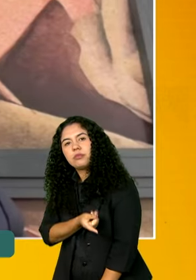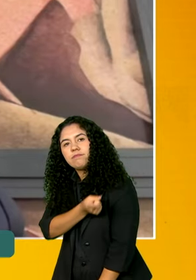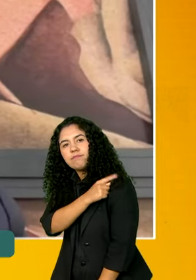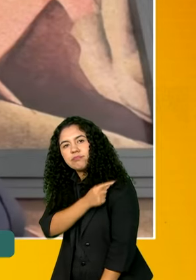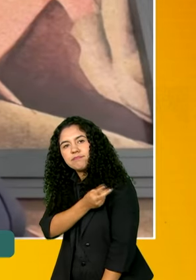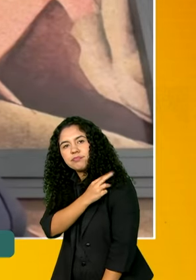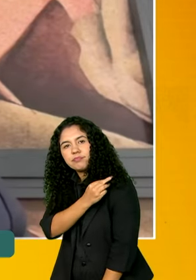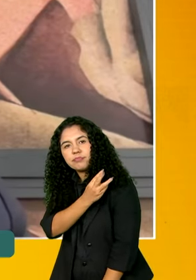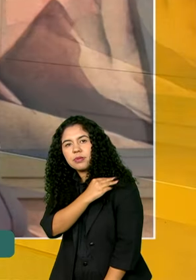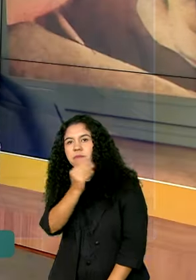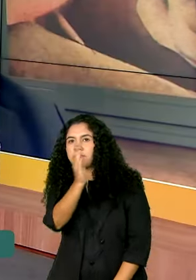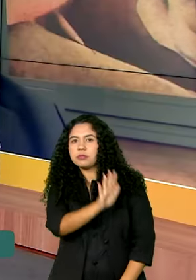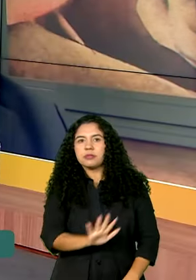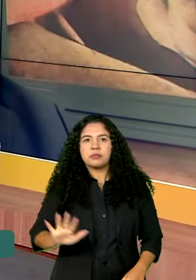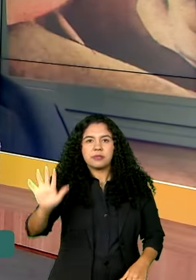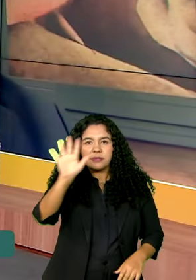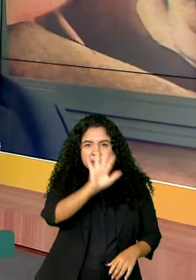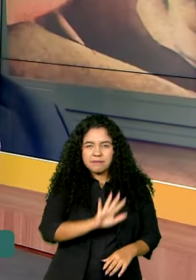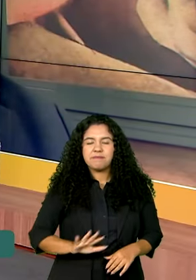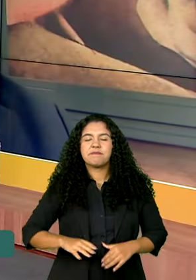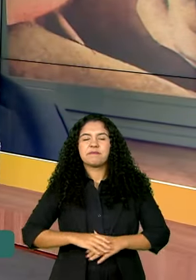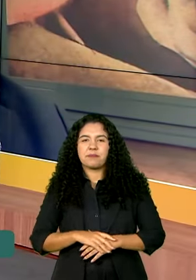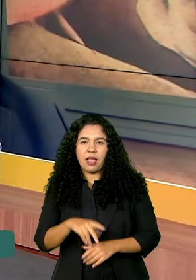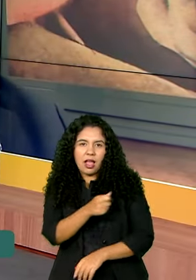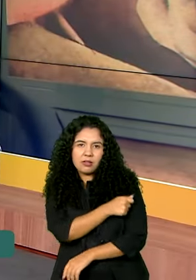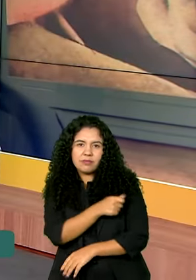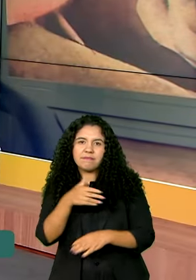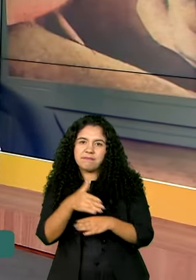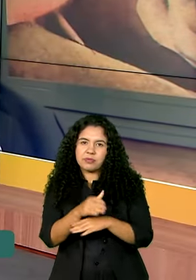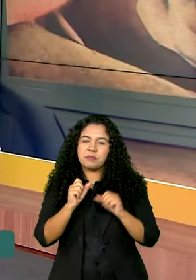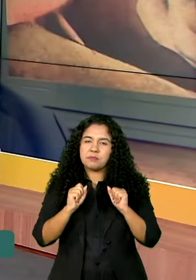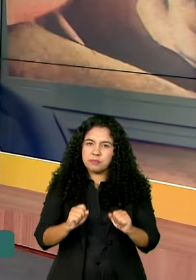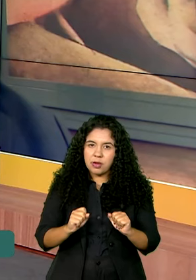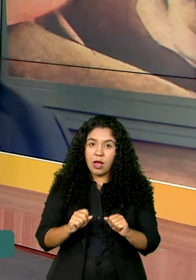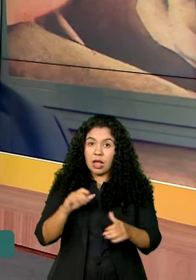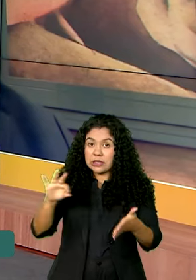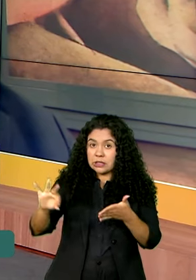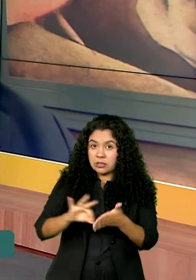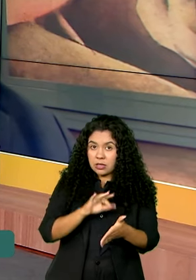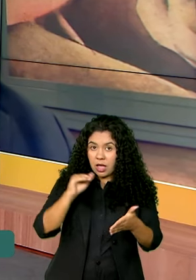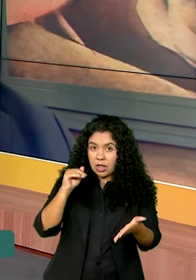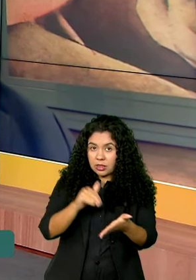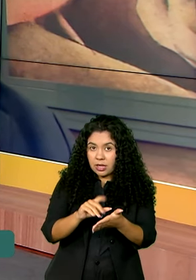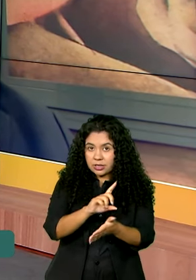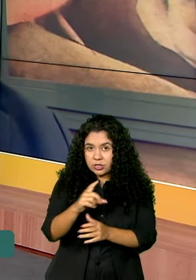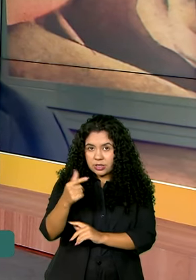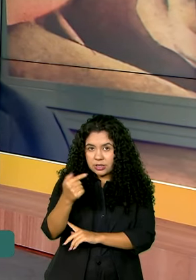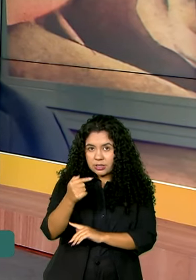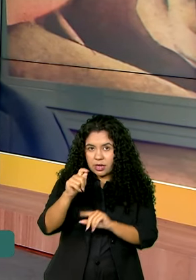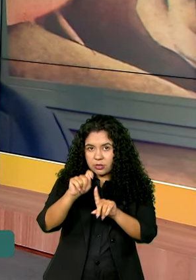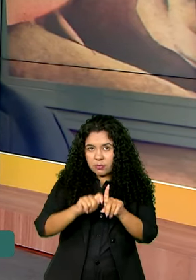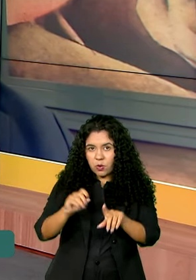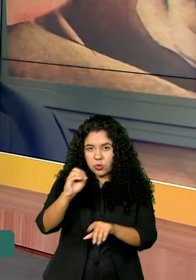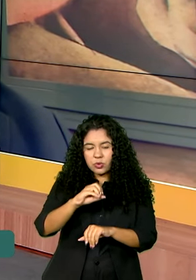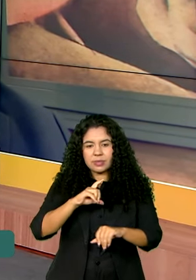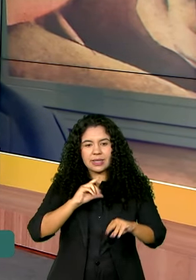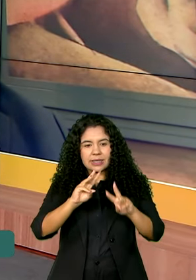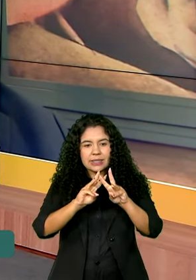todo o Brasil. Maravilha, diretor. Então as inscrições são até o dia 7 de outubro. Eu tenho aqui o site,